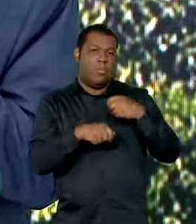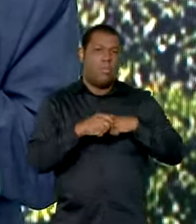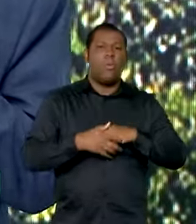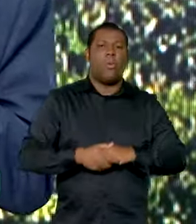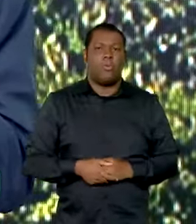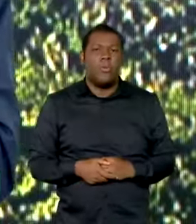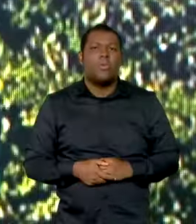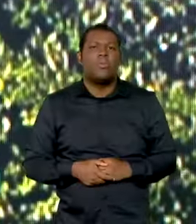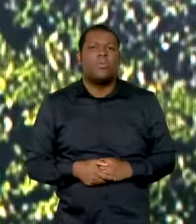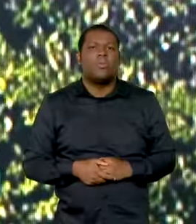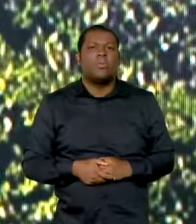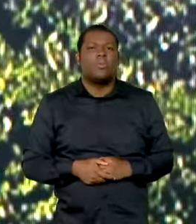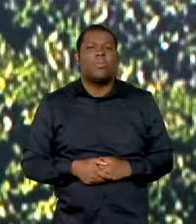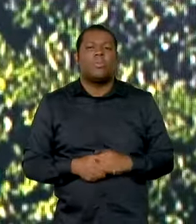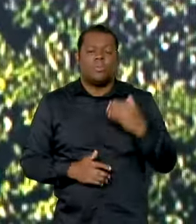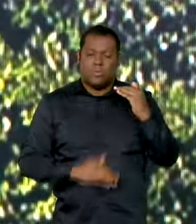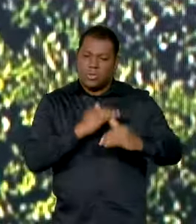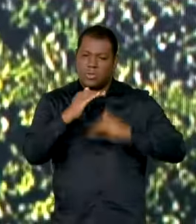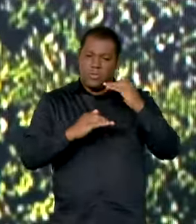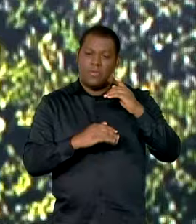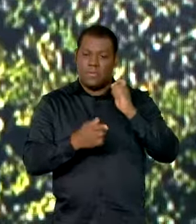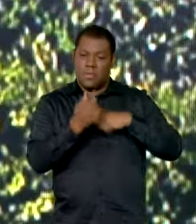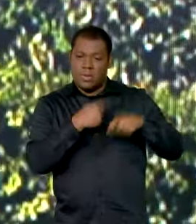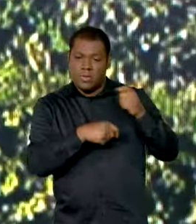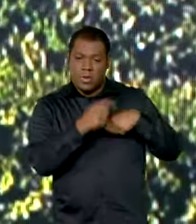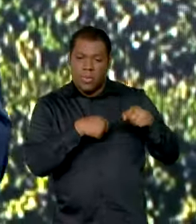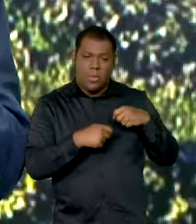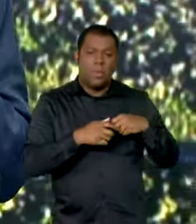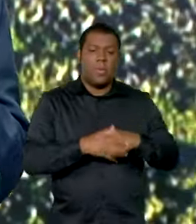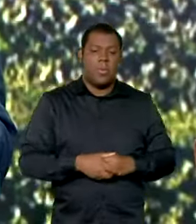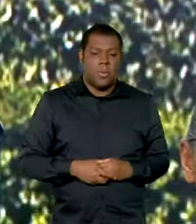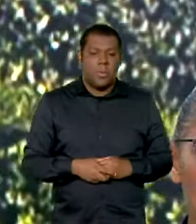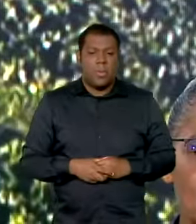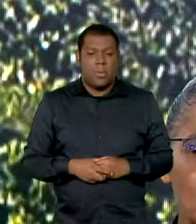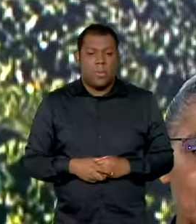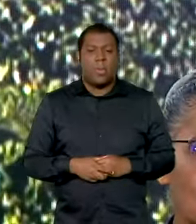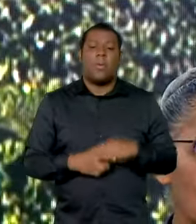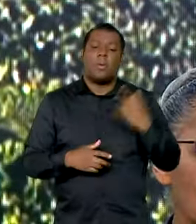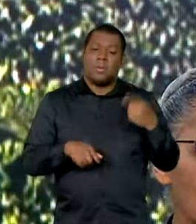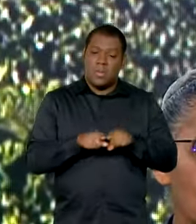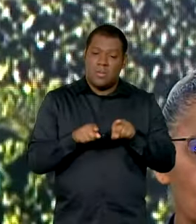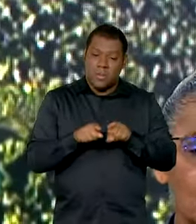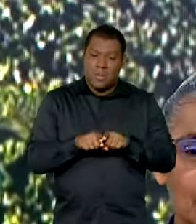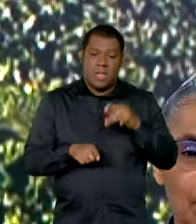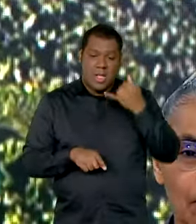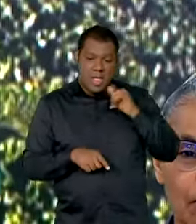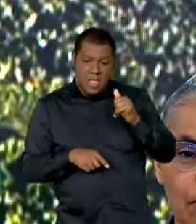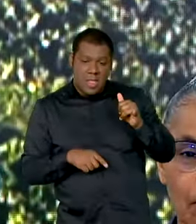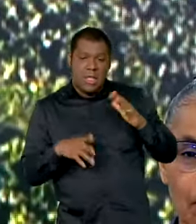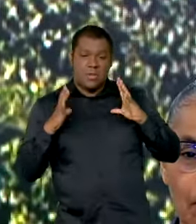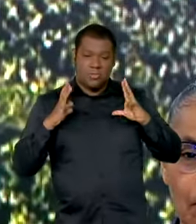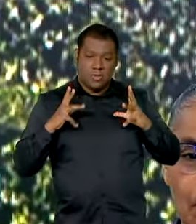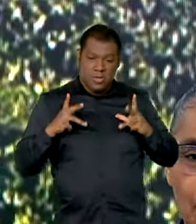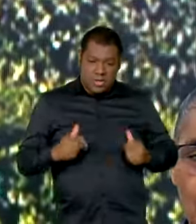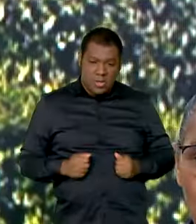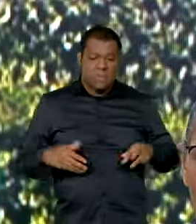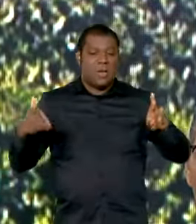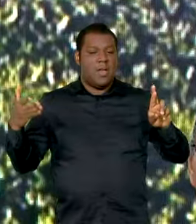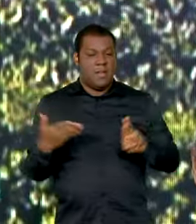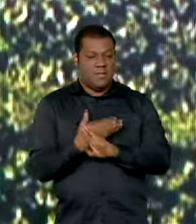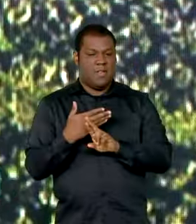de uma revolução climática e de uma revolução energética, porque o Brasil será